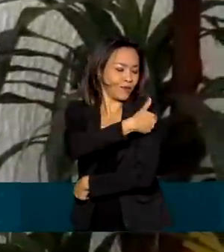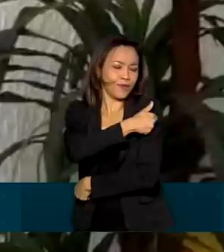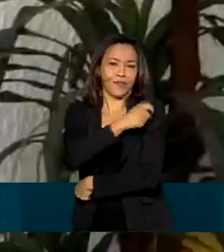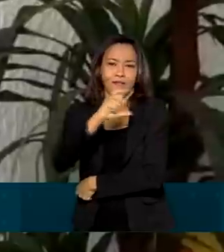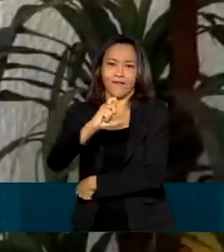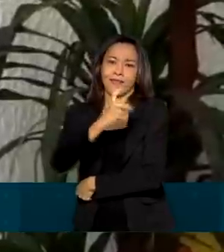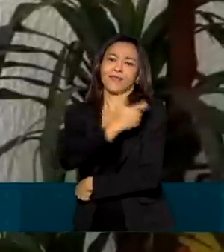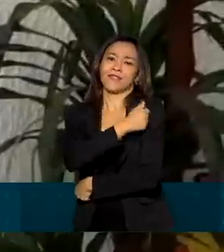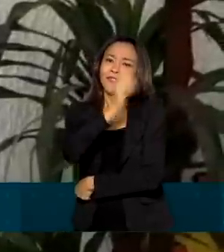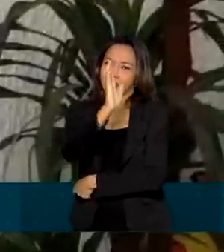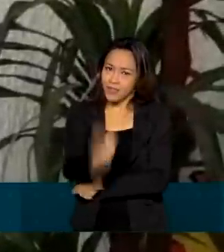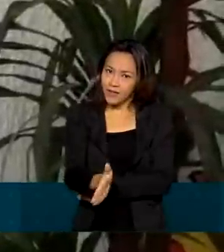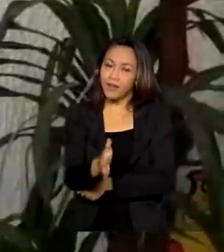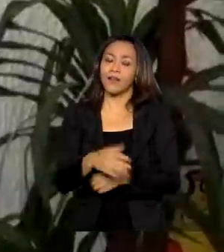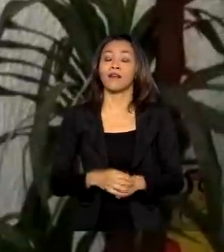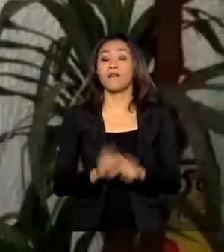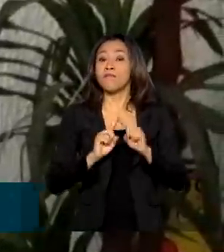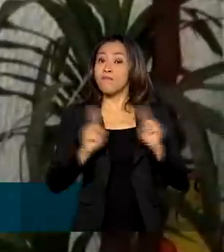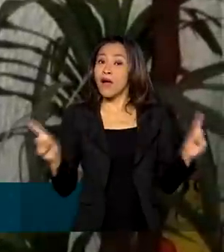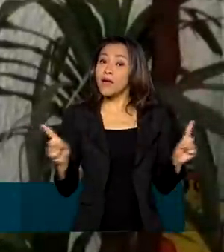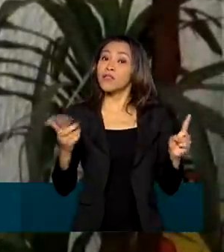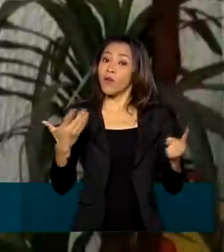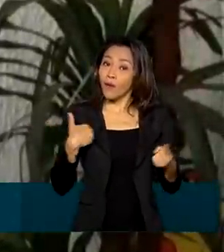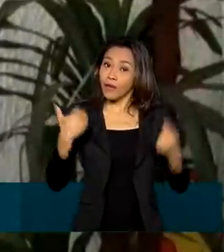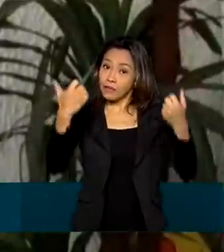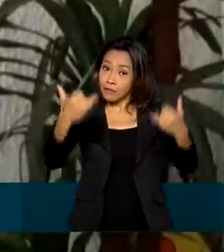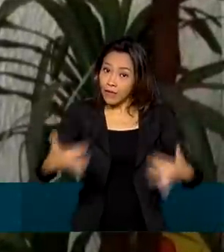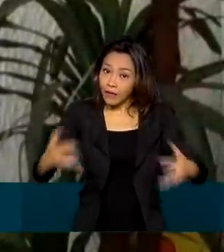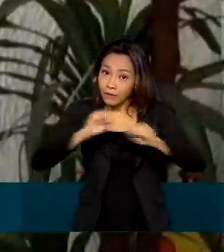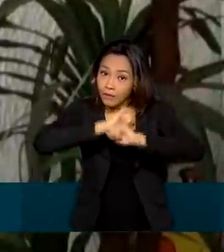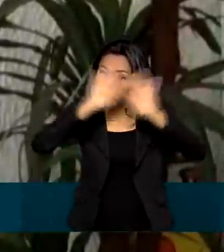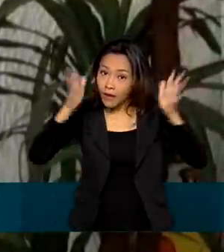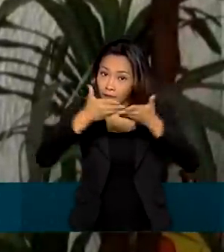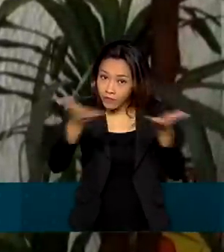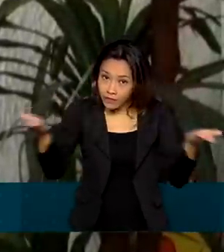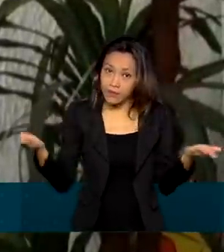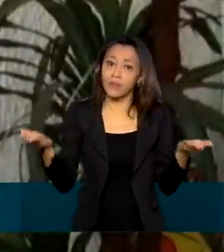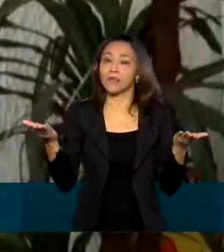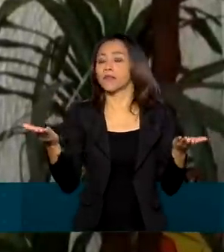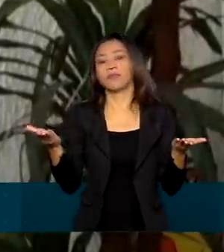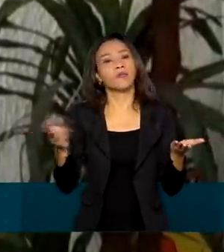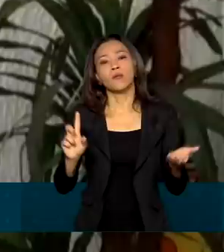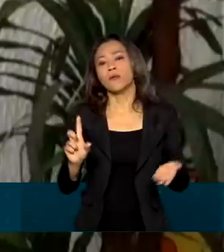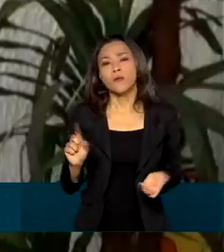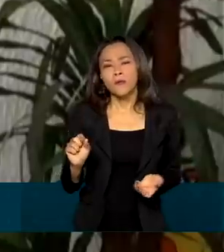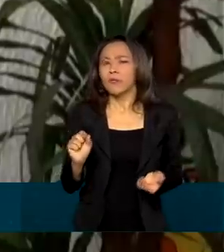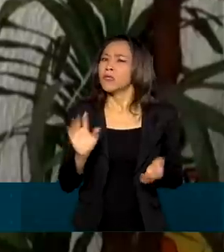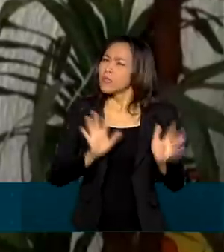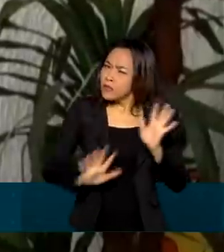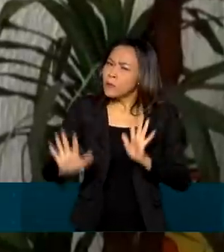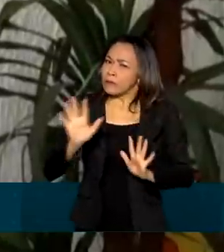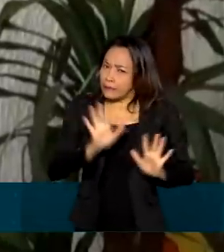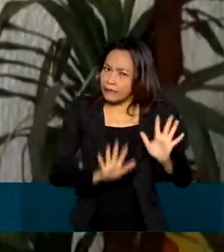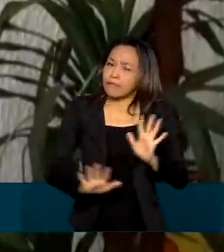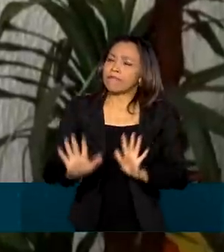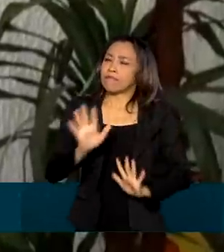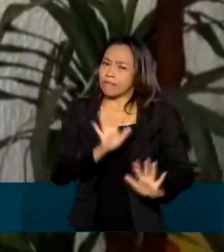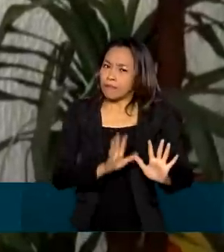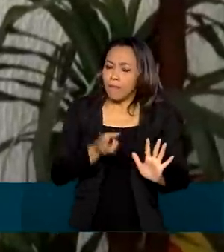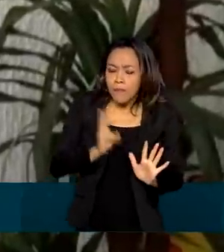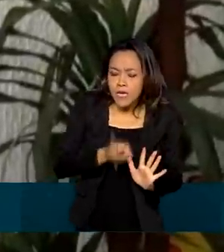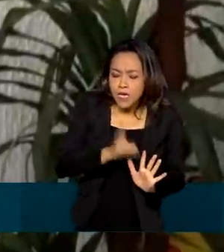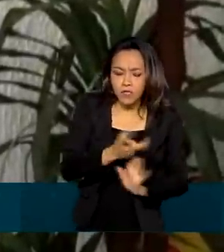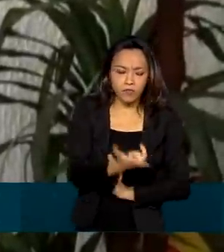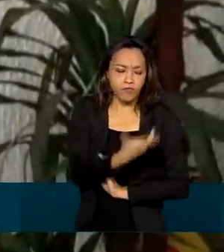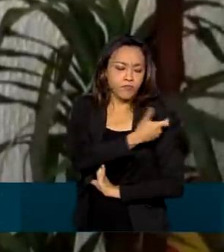vacina. Mas quero deixar bem claro, para todos os senhores, que todo cuidado é pouco. Mesmo tomando a